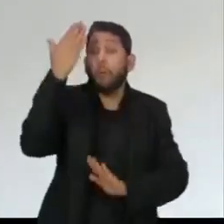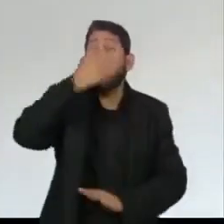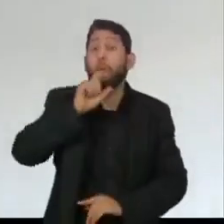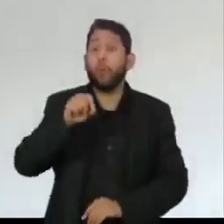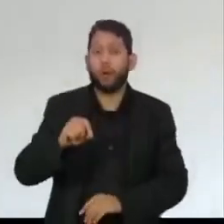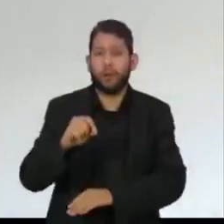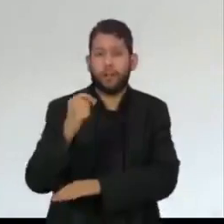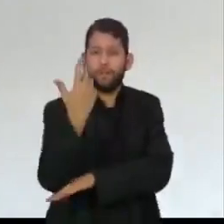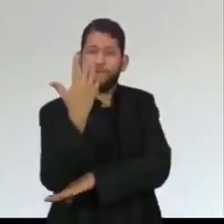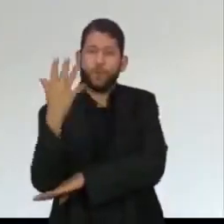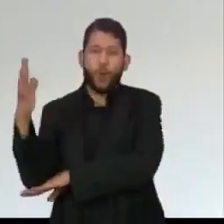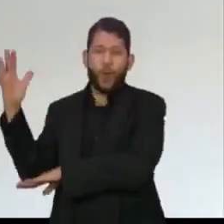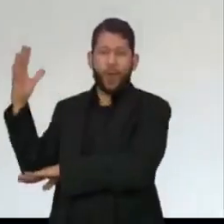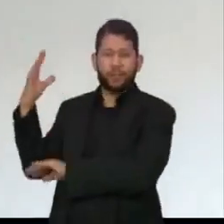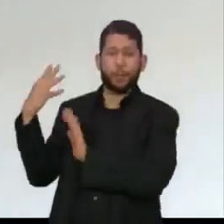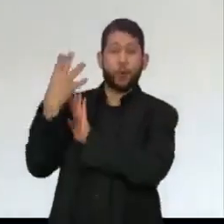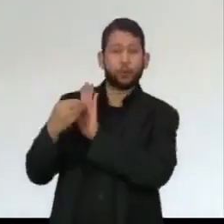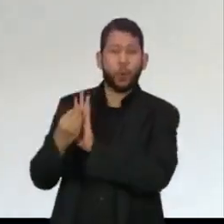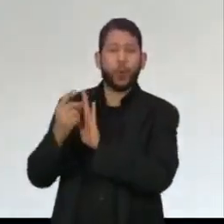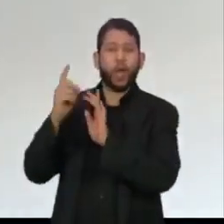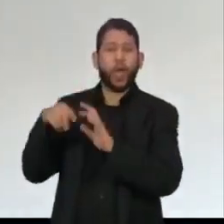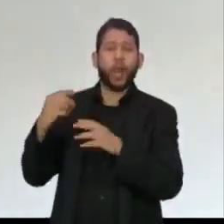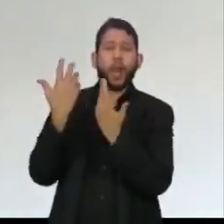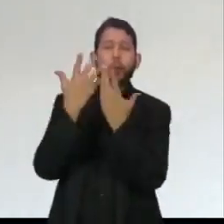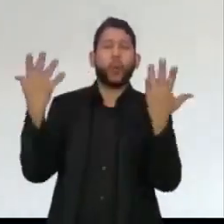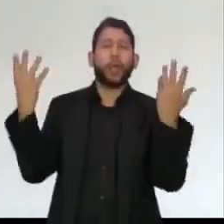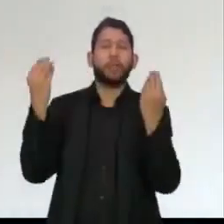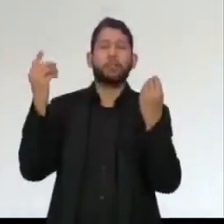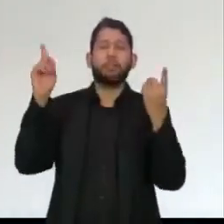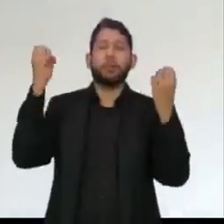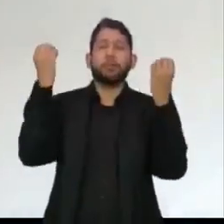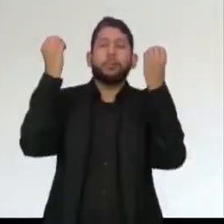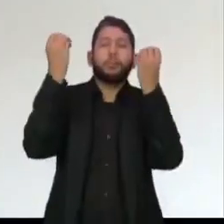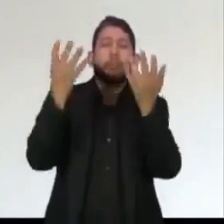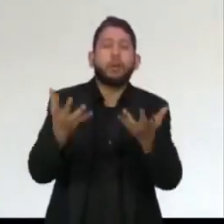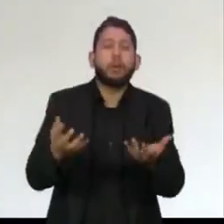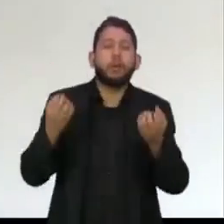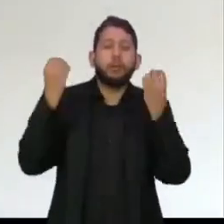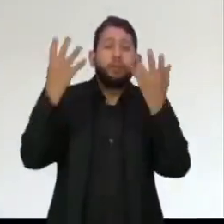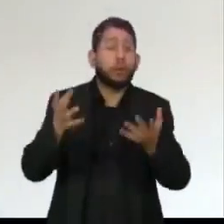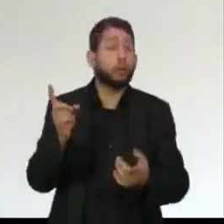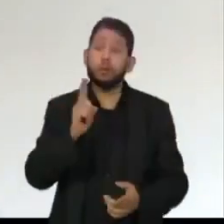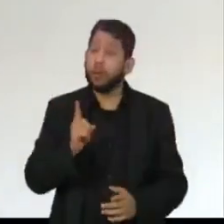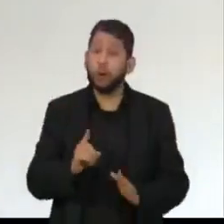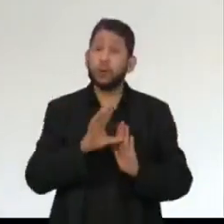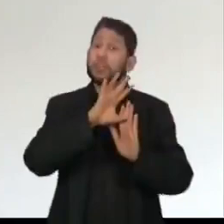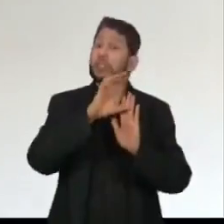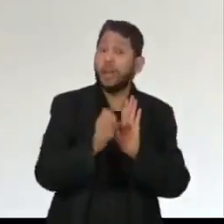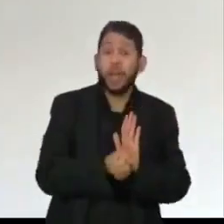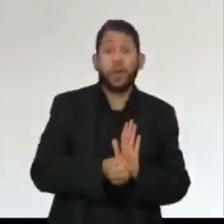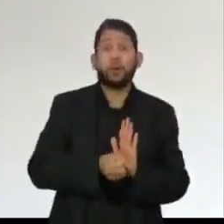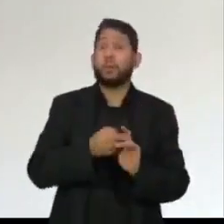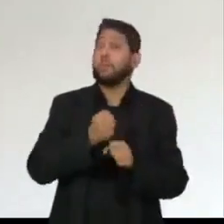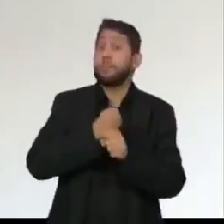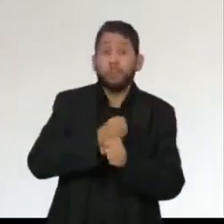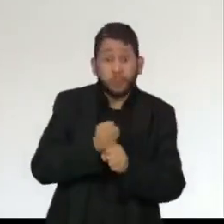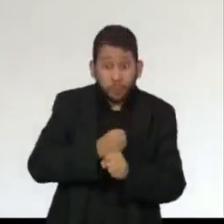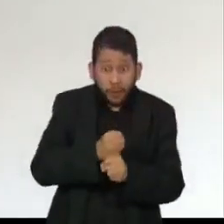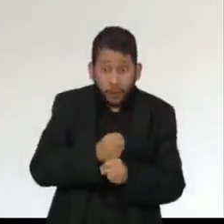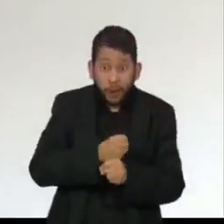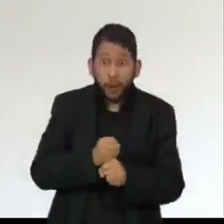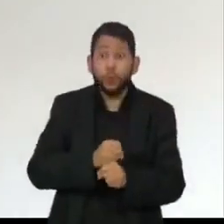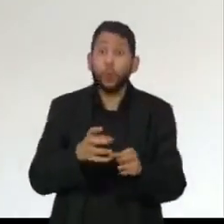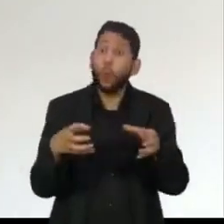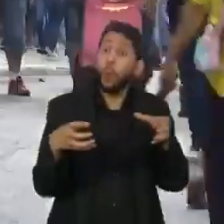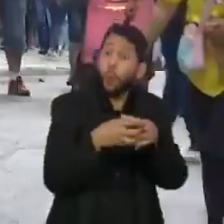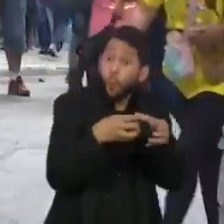não é uma dádiva da natureza, mas ela foi sendo manejada ao longo dos séculos, talvez milênios, pelas